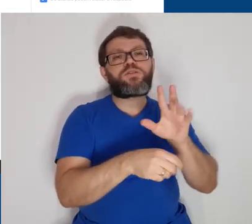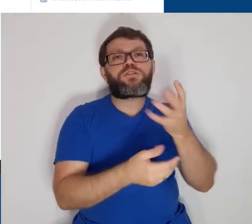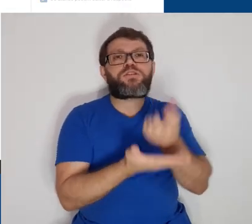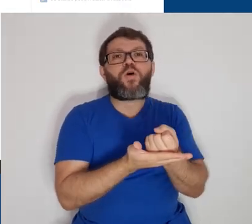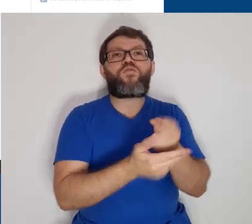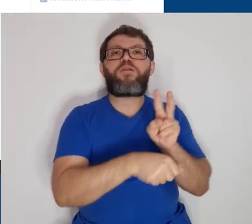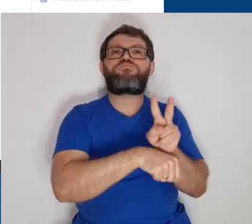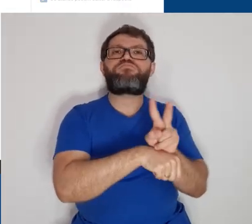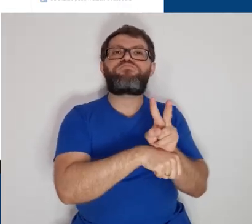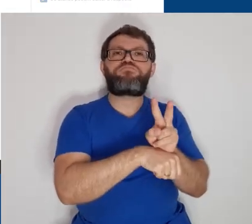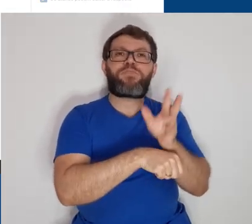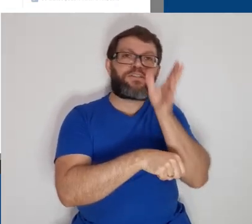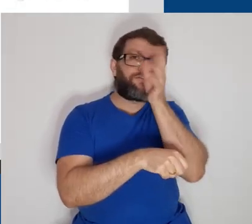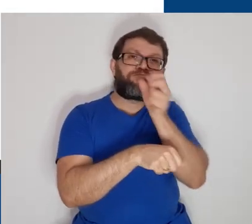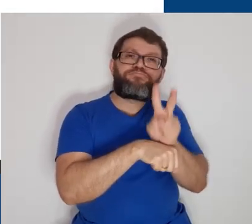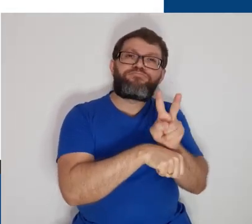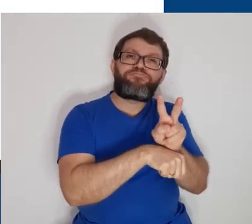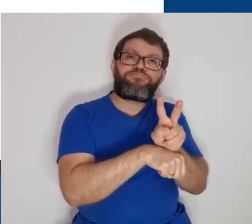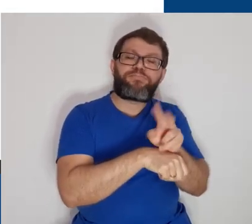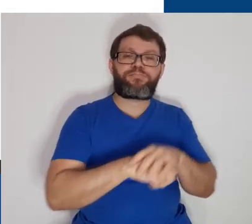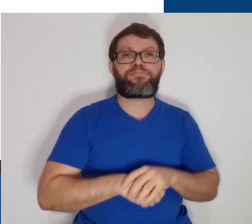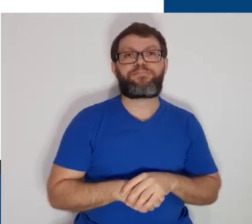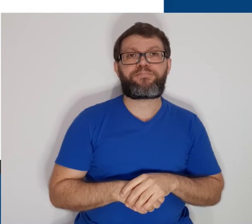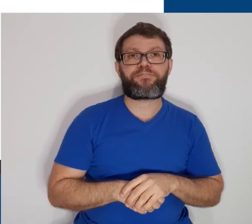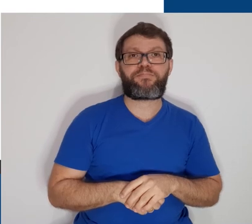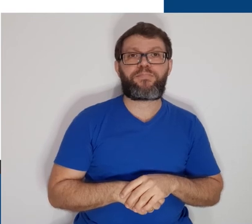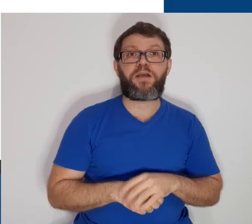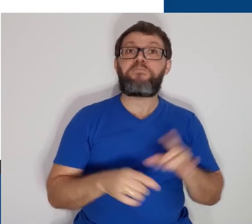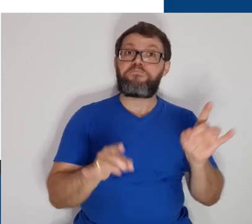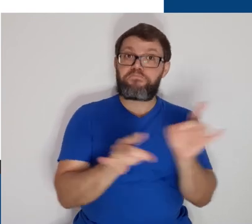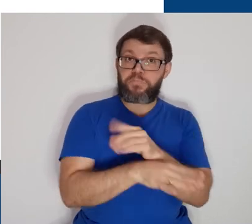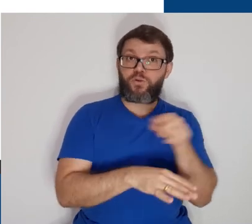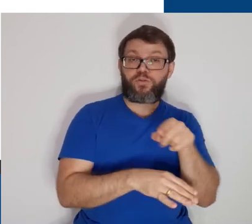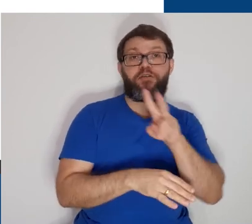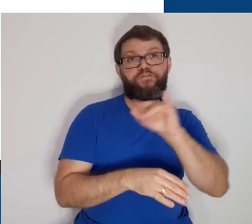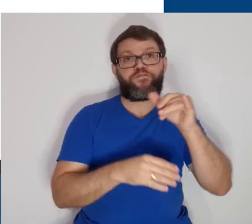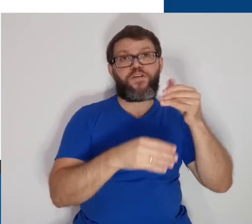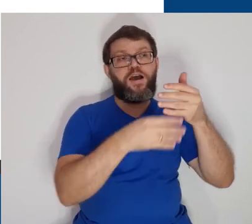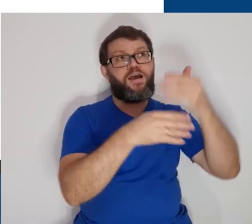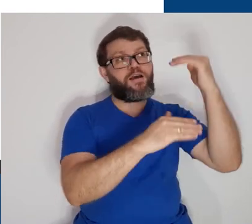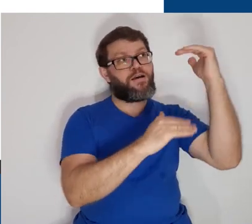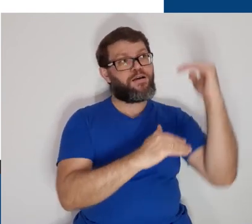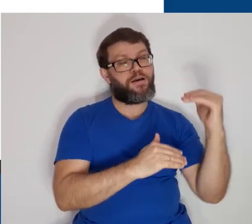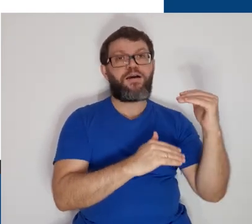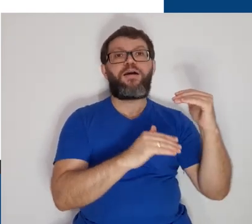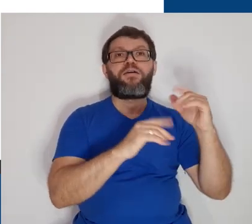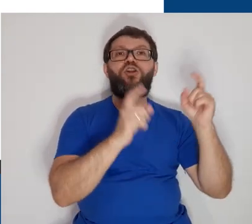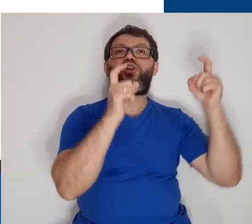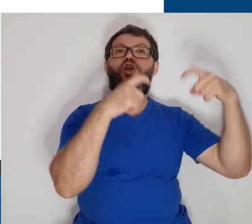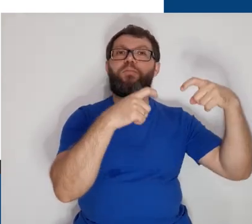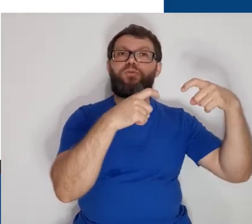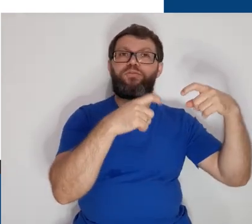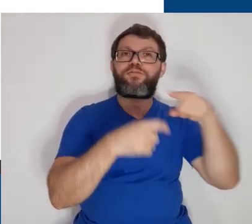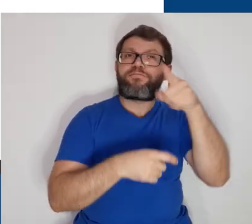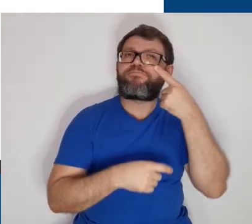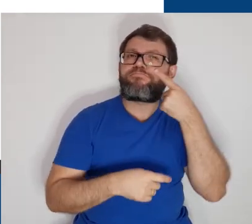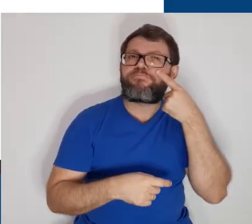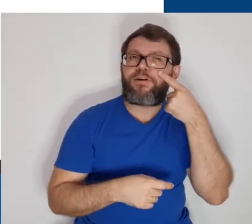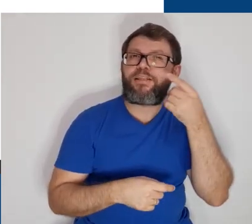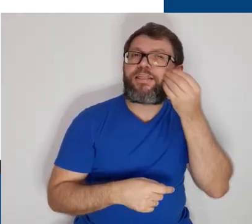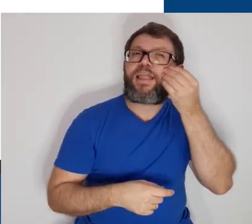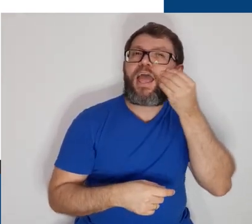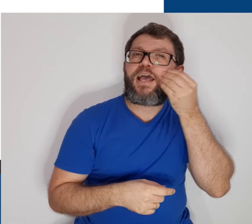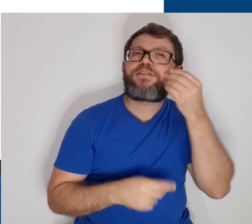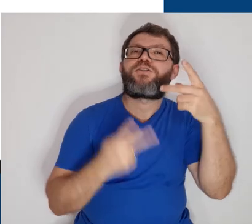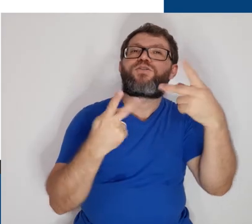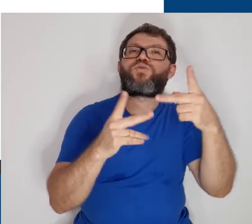Depois de enviada, a nossa atividade que foi reutilizada já aparece no tópico que foi selecionado. Que tal